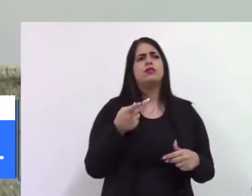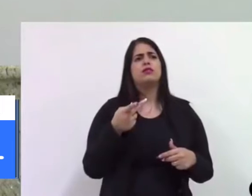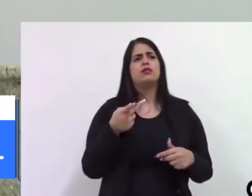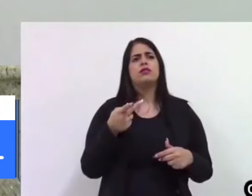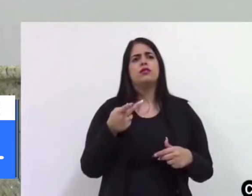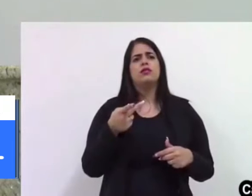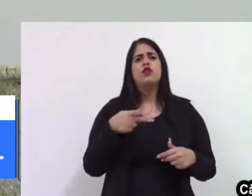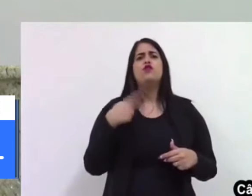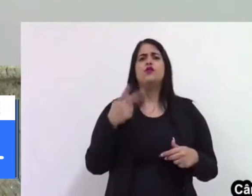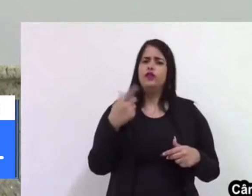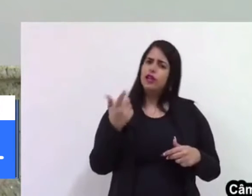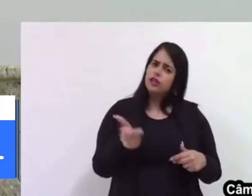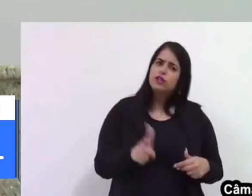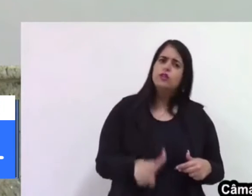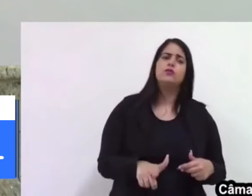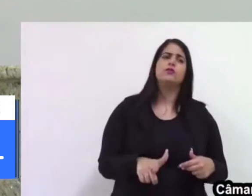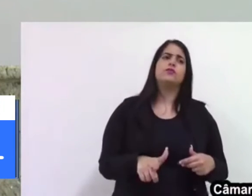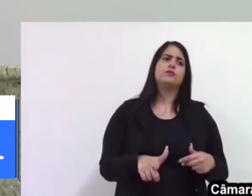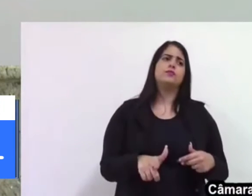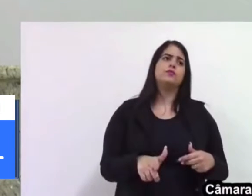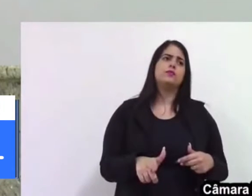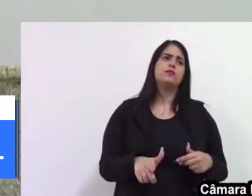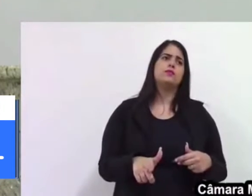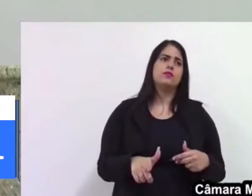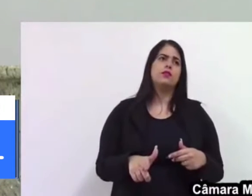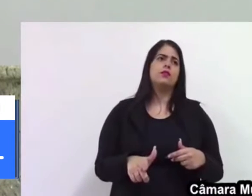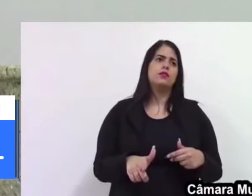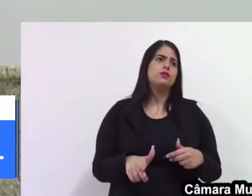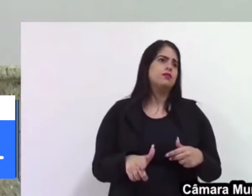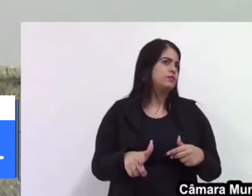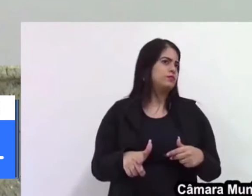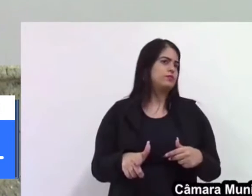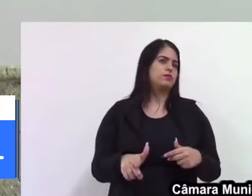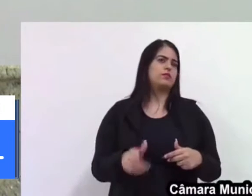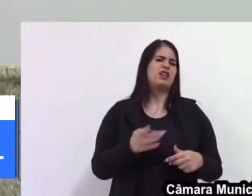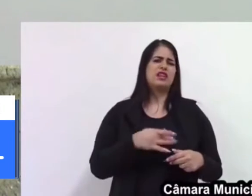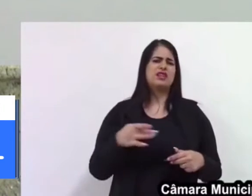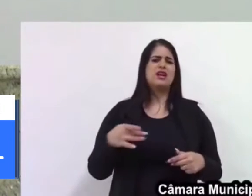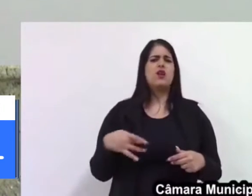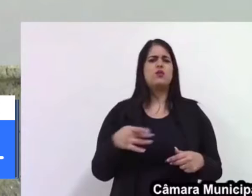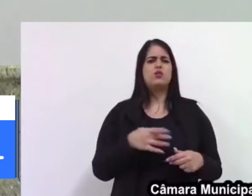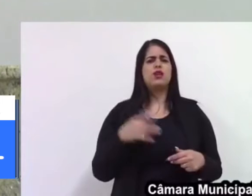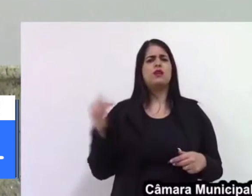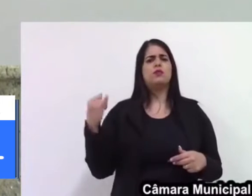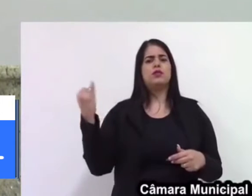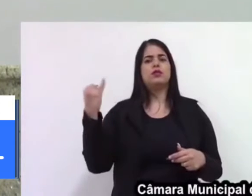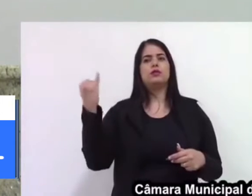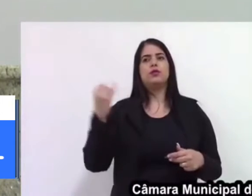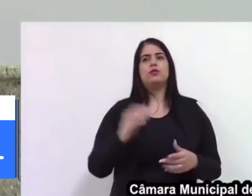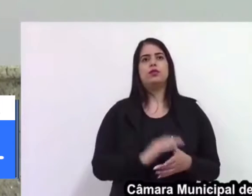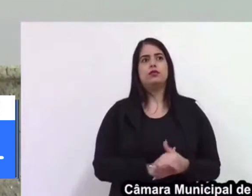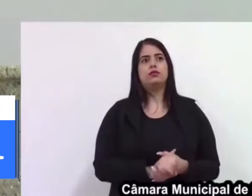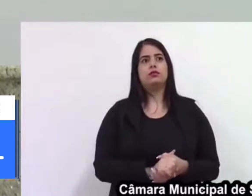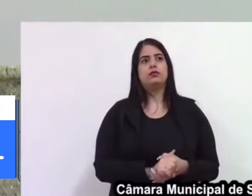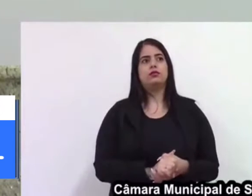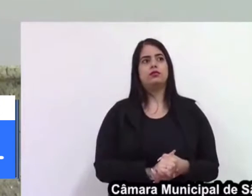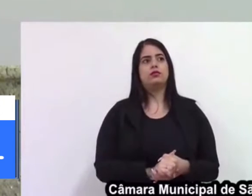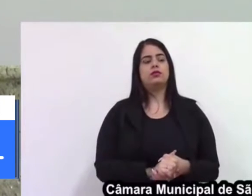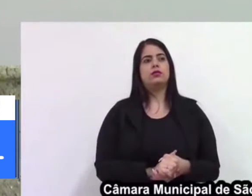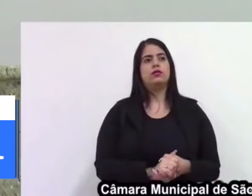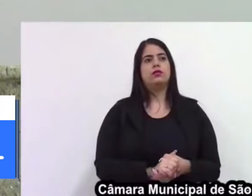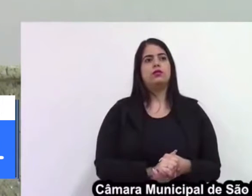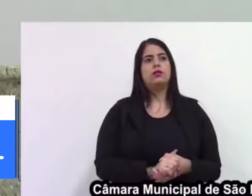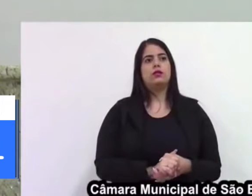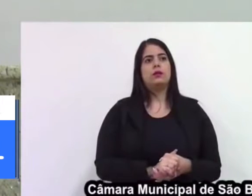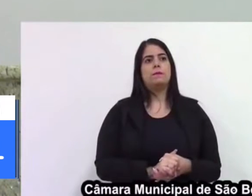quando se investe, senhor presidente, na prevenção, a despesa é bem menos para o município, porque são os agentes de saúde